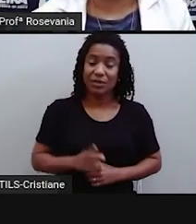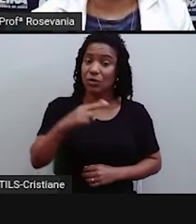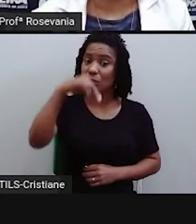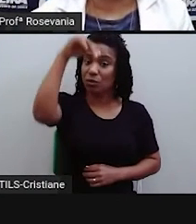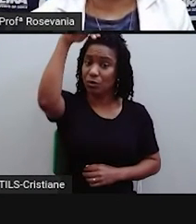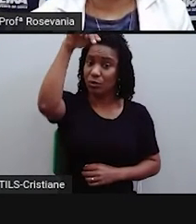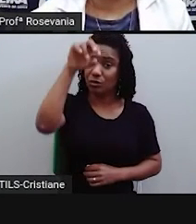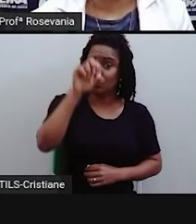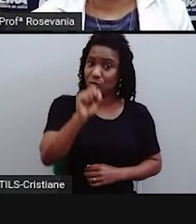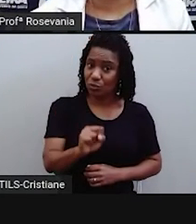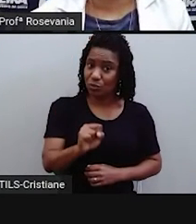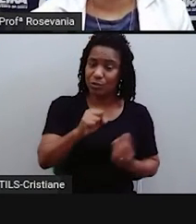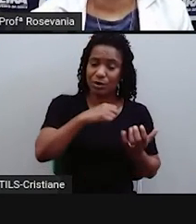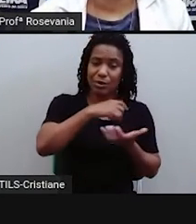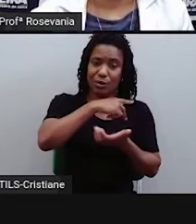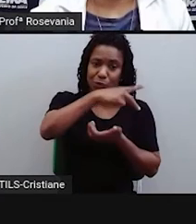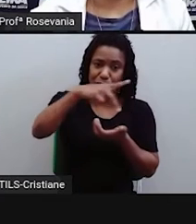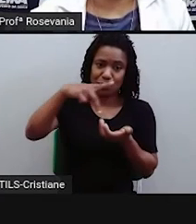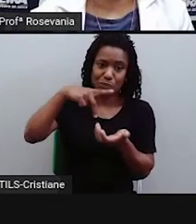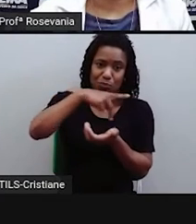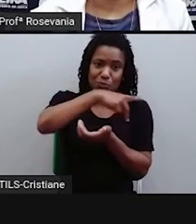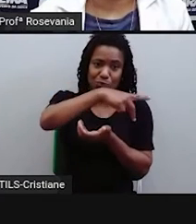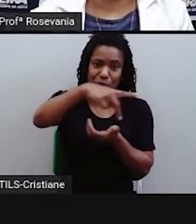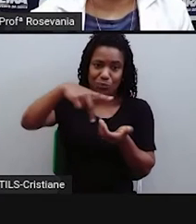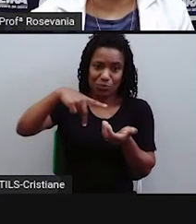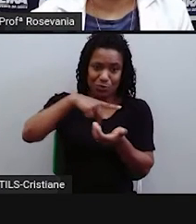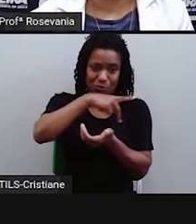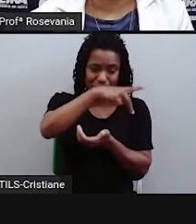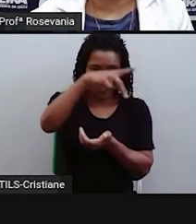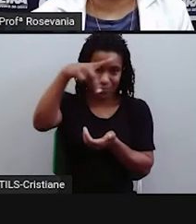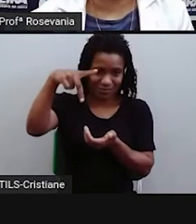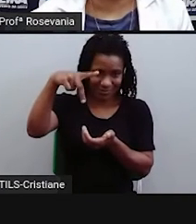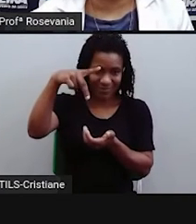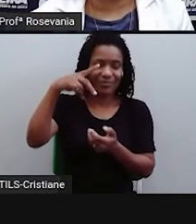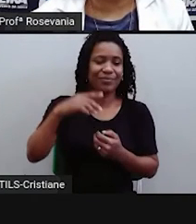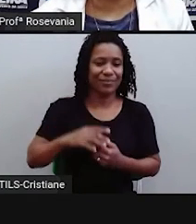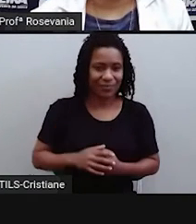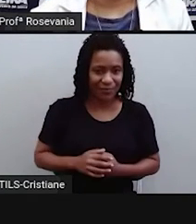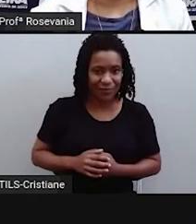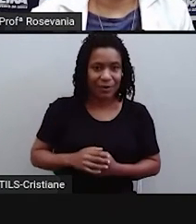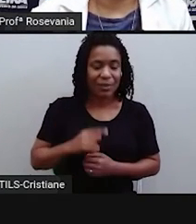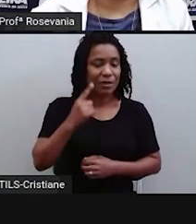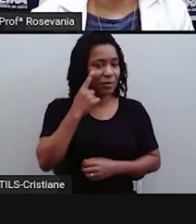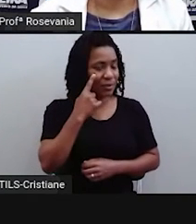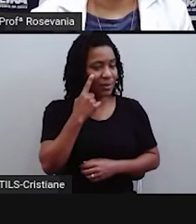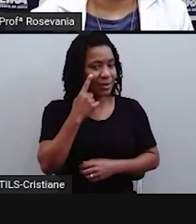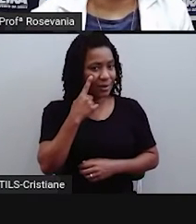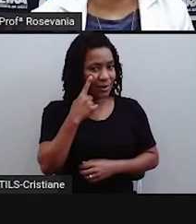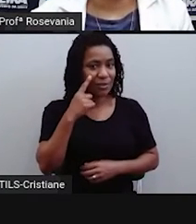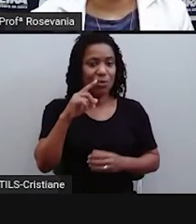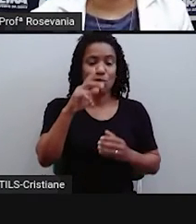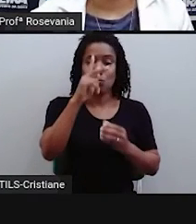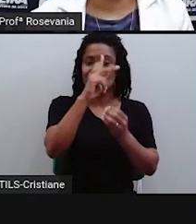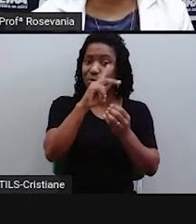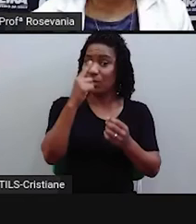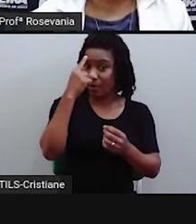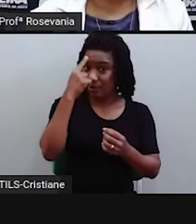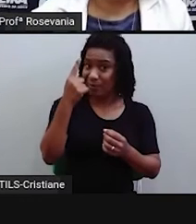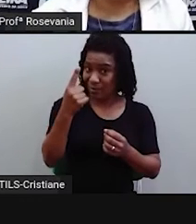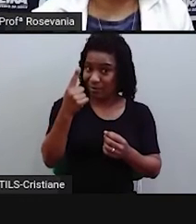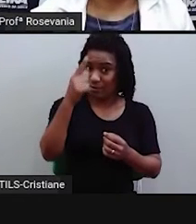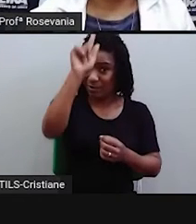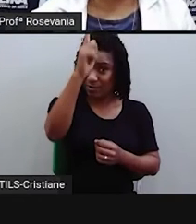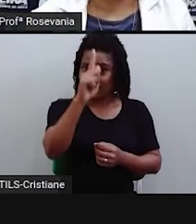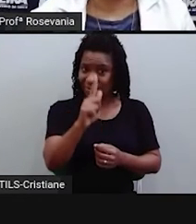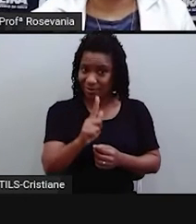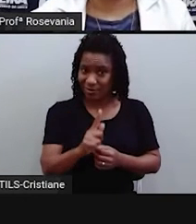informações lá cartográficas, normalmente vem o número do paralelo primeiro e depois o número do meridiano,